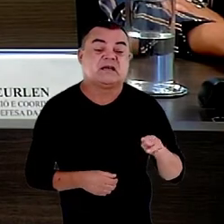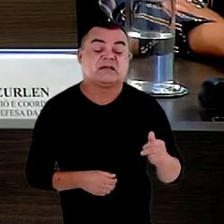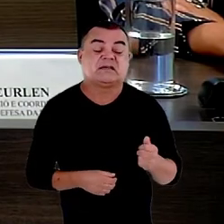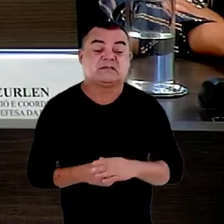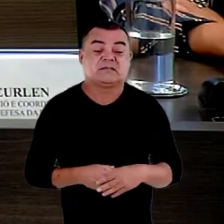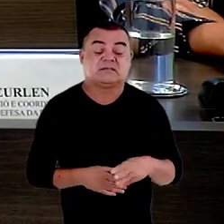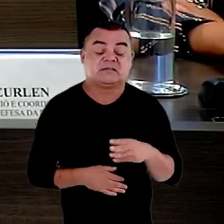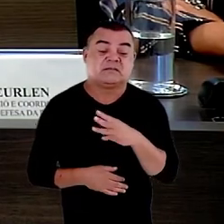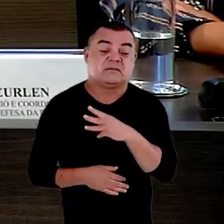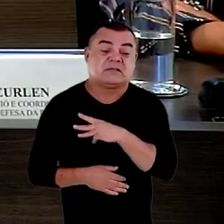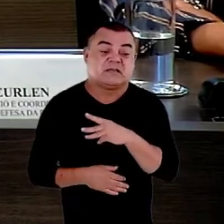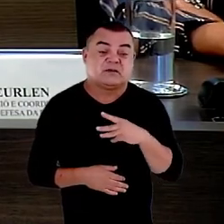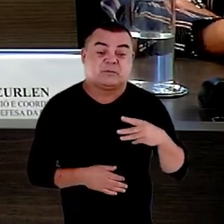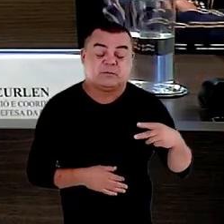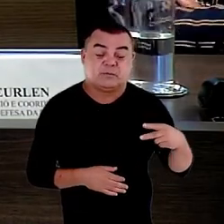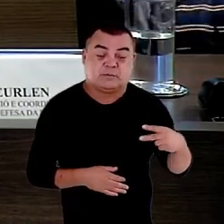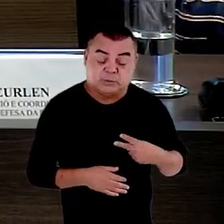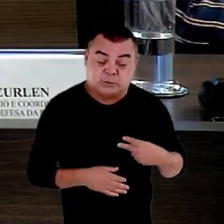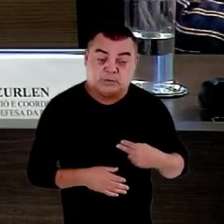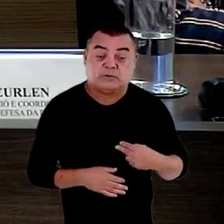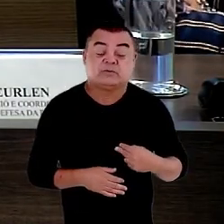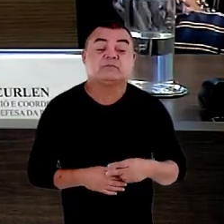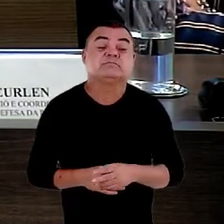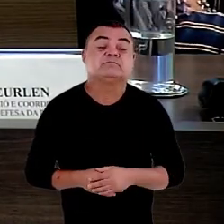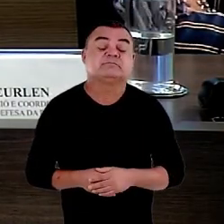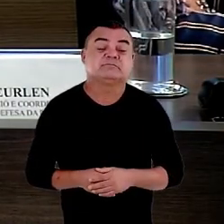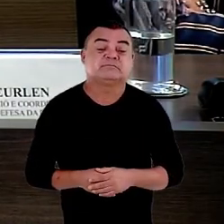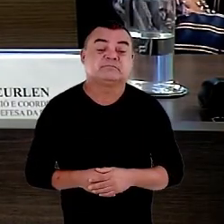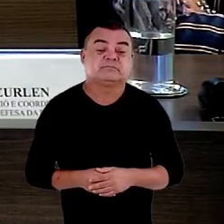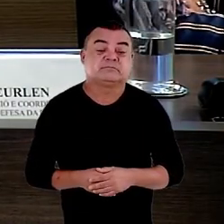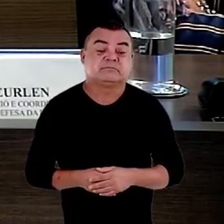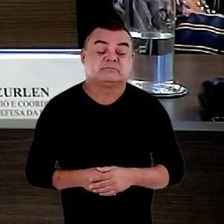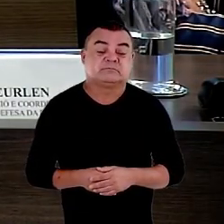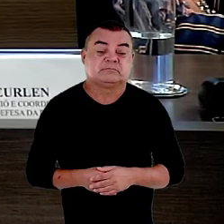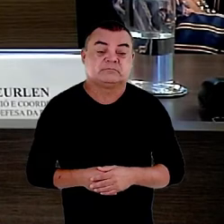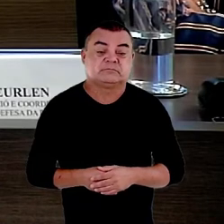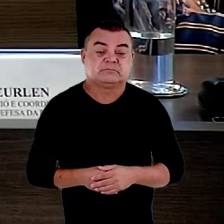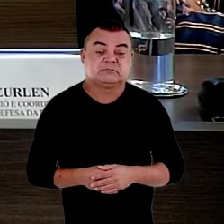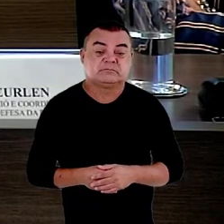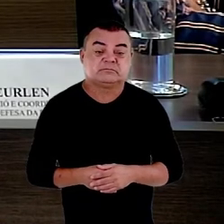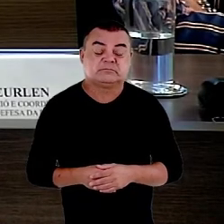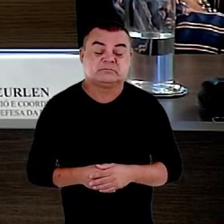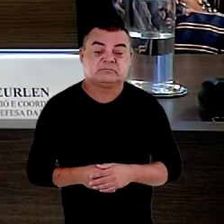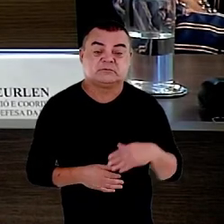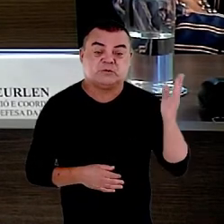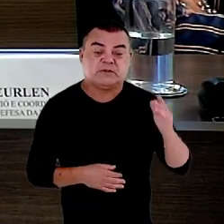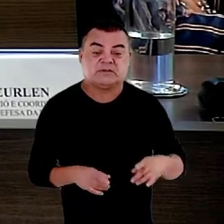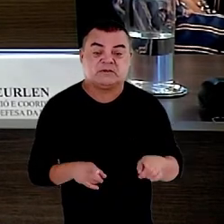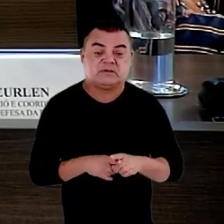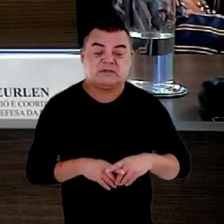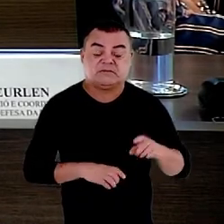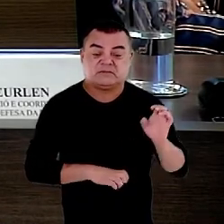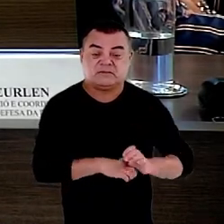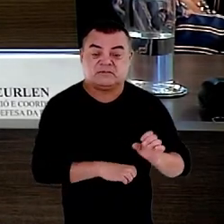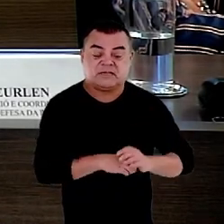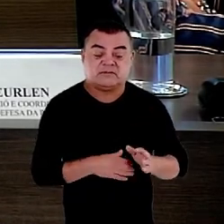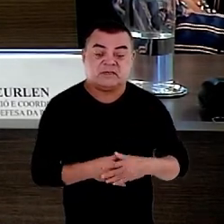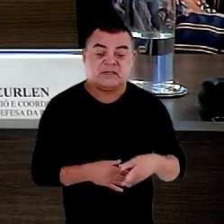União e nos Estados eu vejo que isso que o CNMP é capaz de fazer